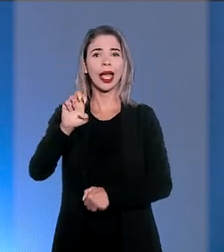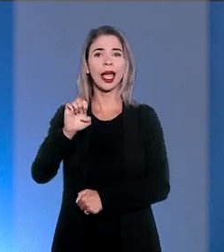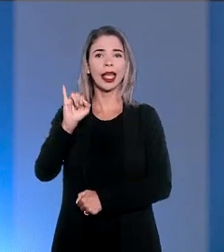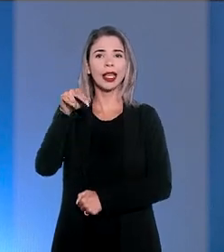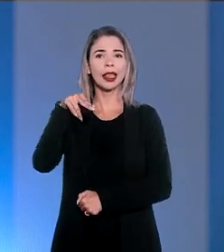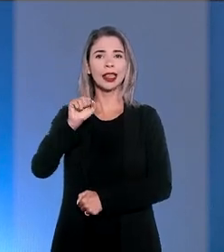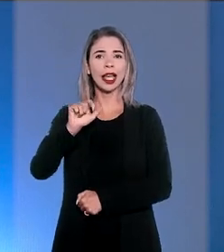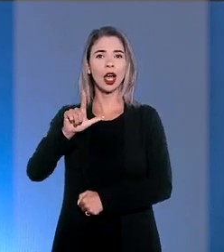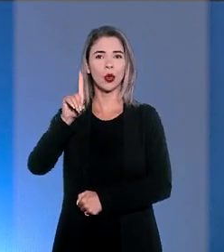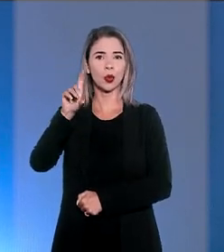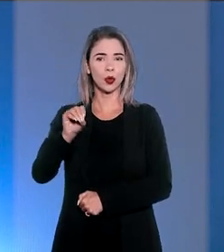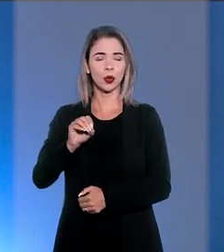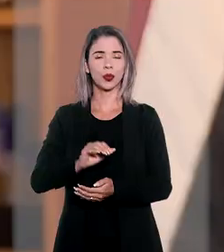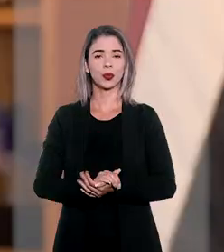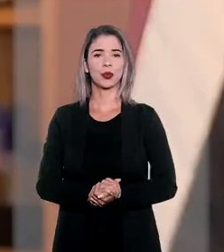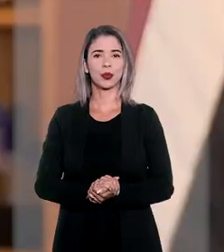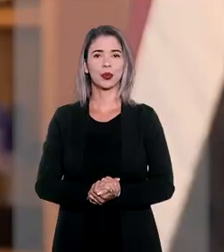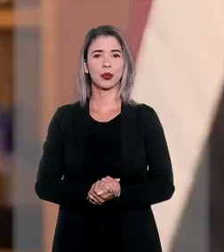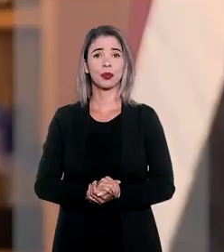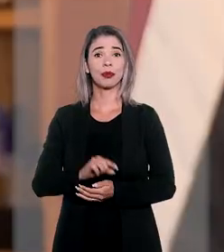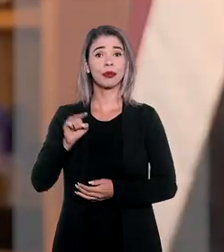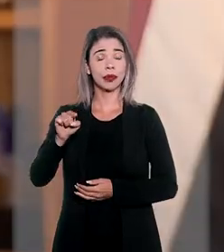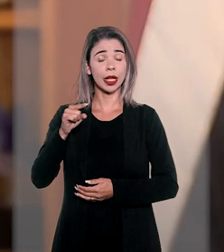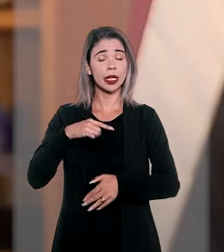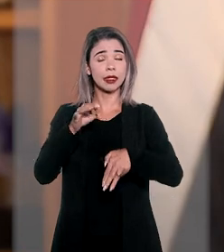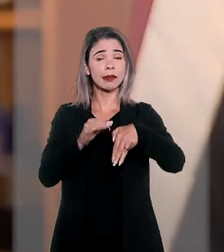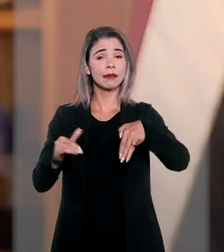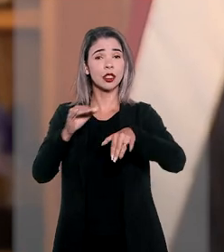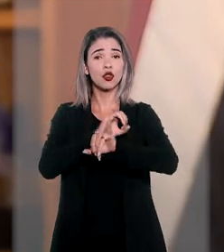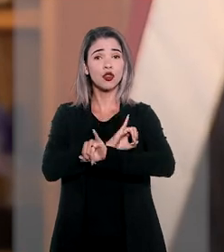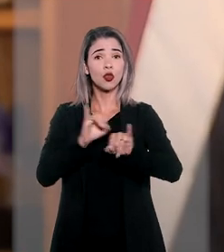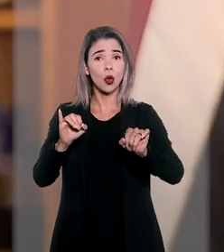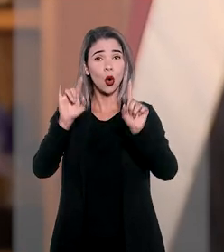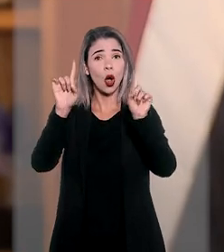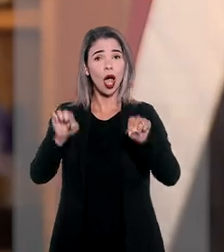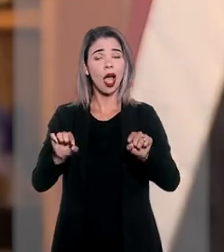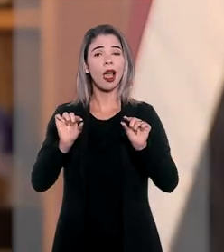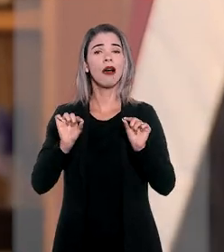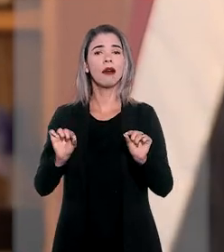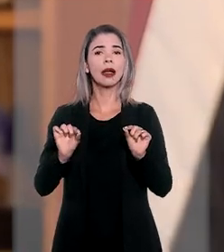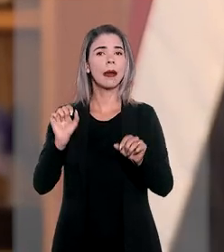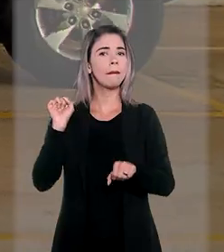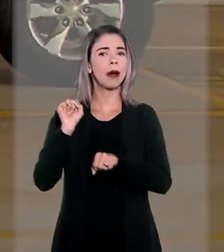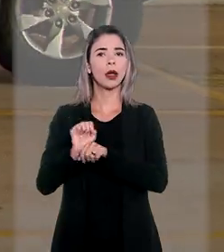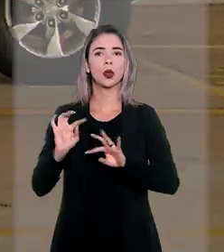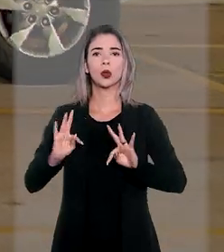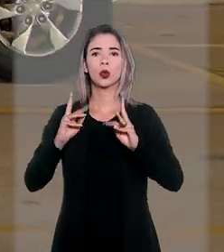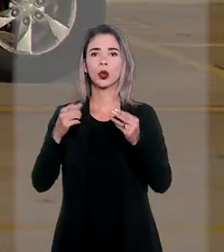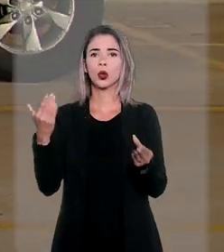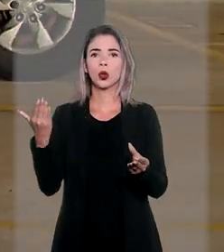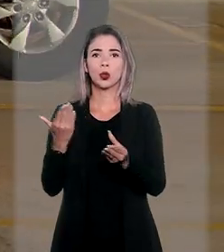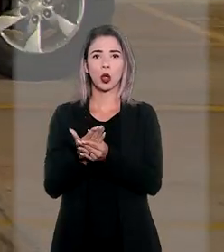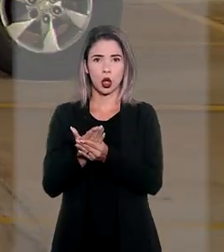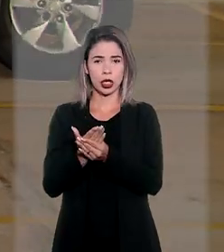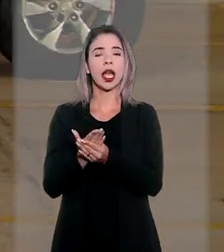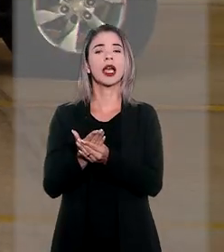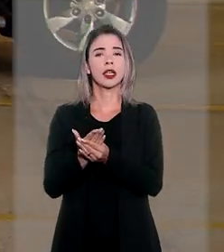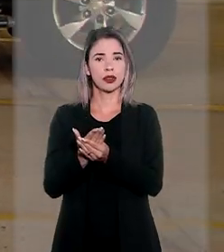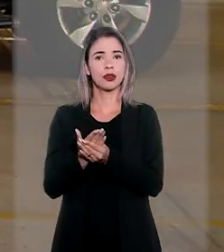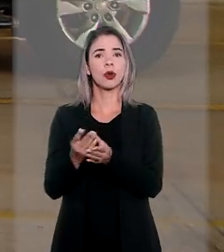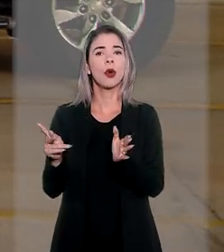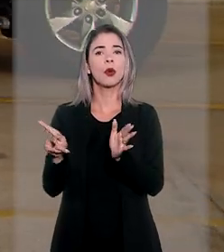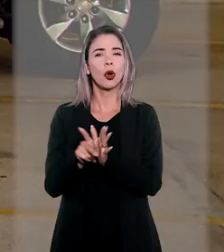Reinaldo Soares da Fonseca. A liminar deferida pelo ministro Reinaldo Soares da Fonseca suspende a tramitação das ações